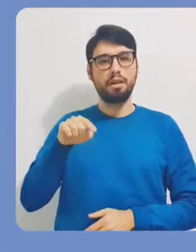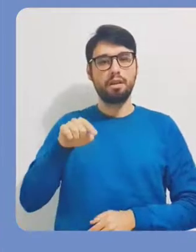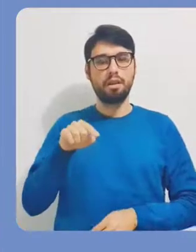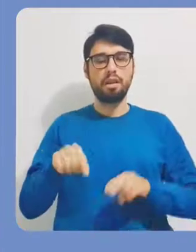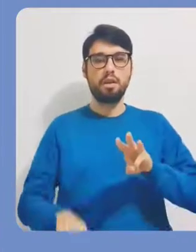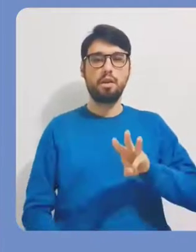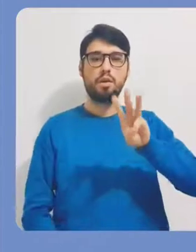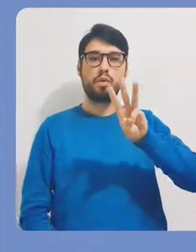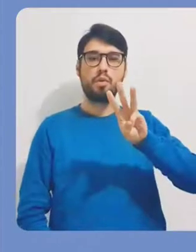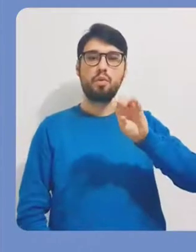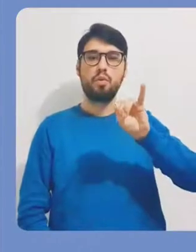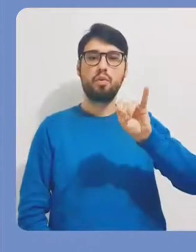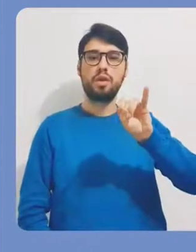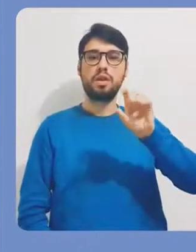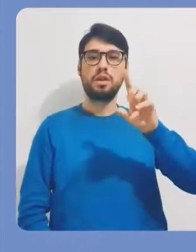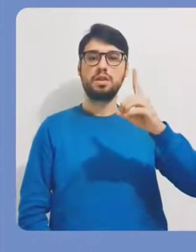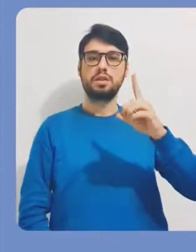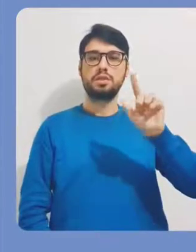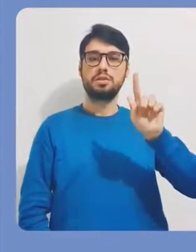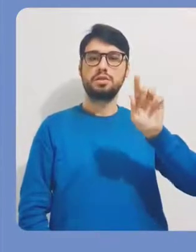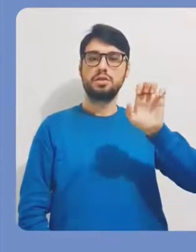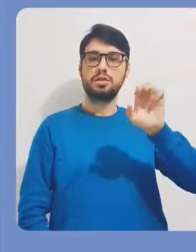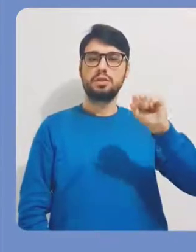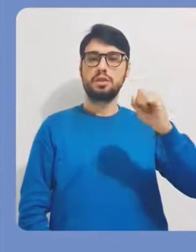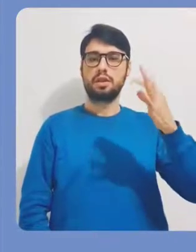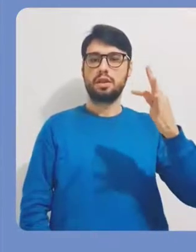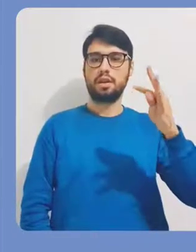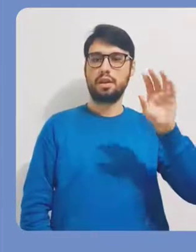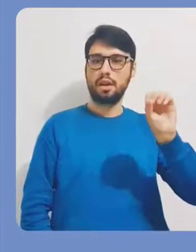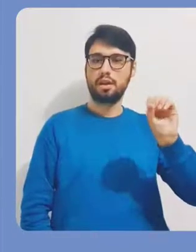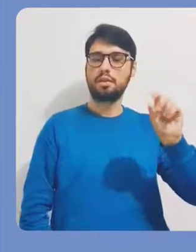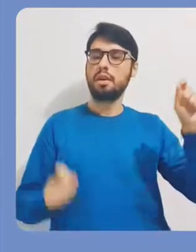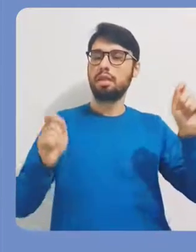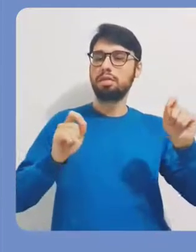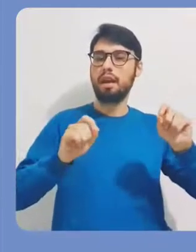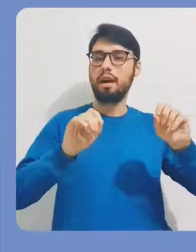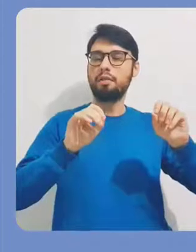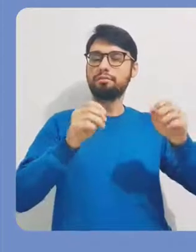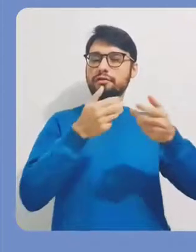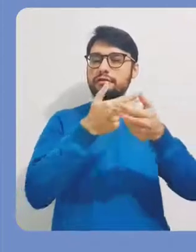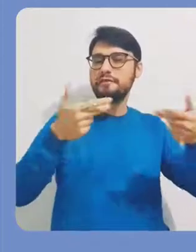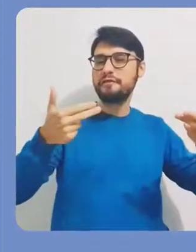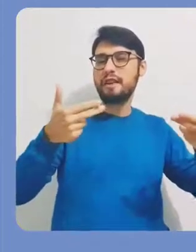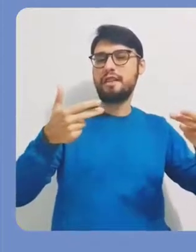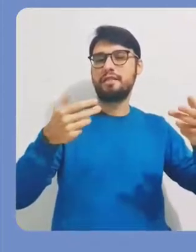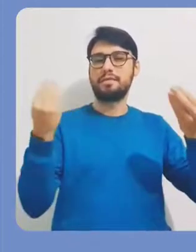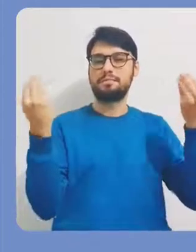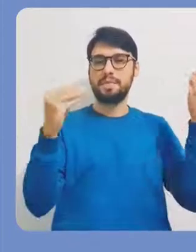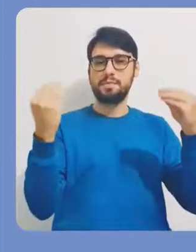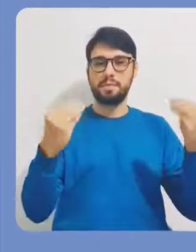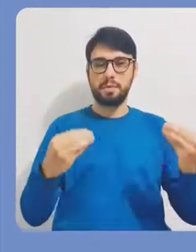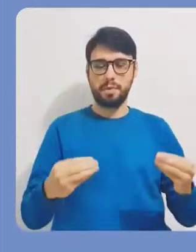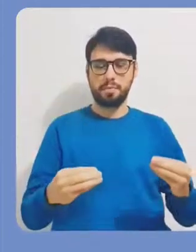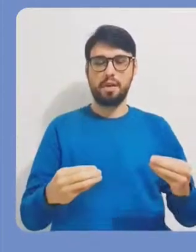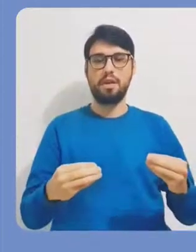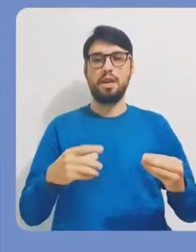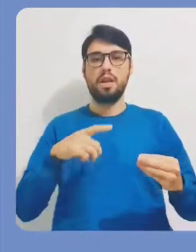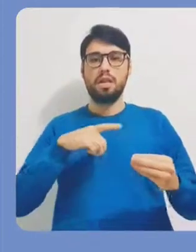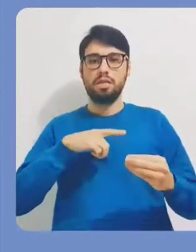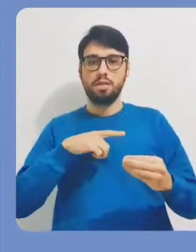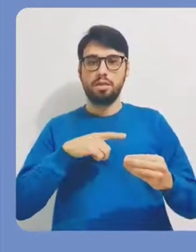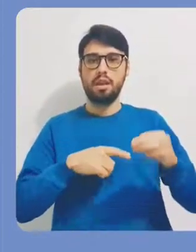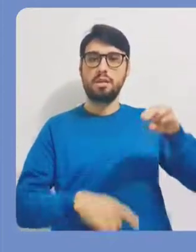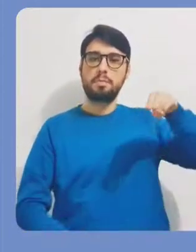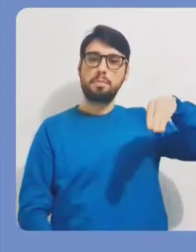Pois bem, então esses widgets, eles são algumas funções que a gente pode adicionar na nossa página. Então, vejam que aqui eu vou ter